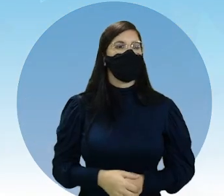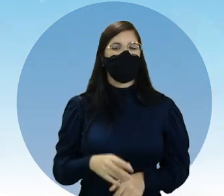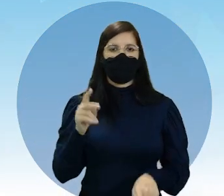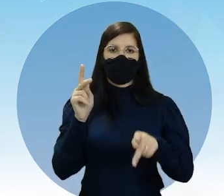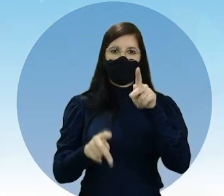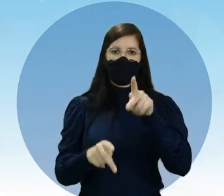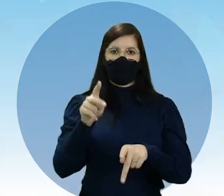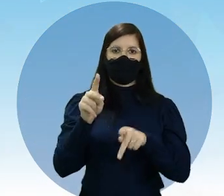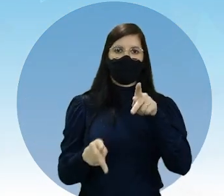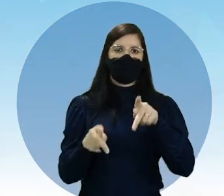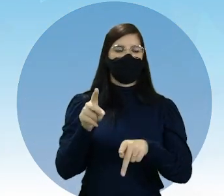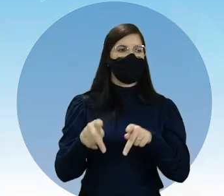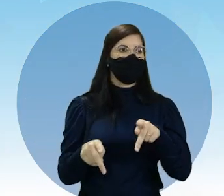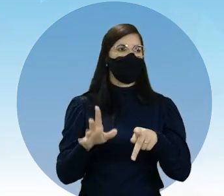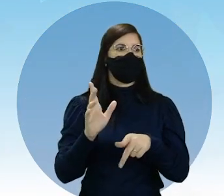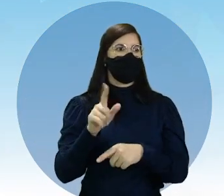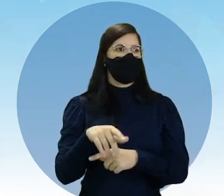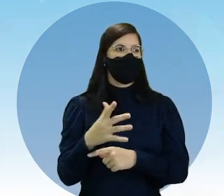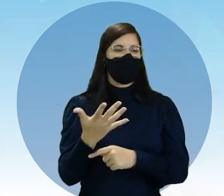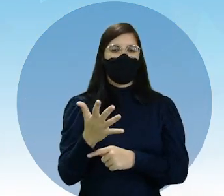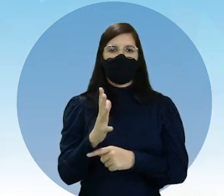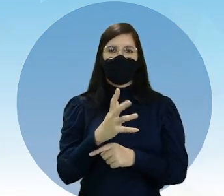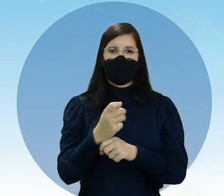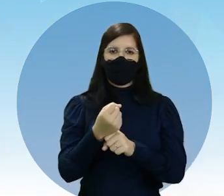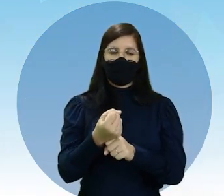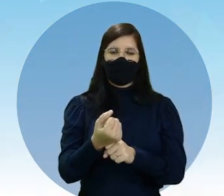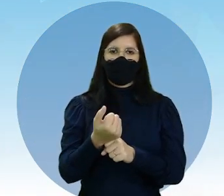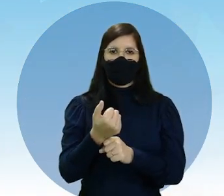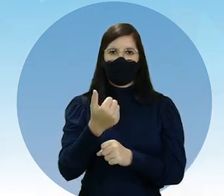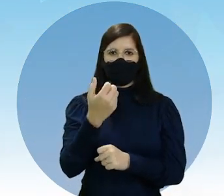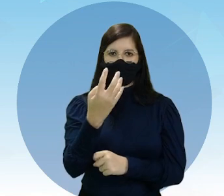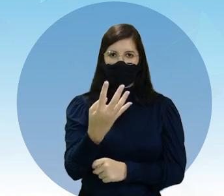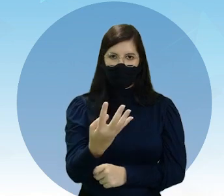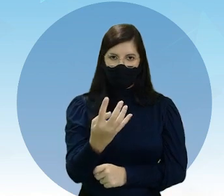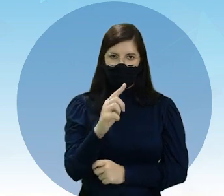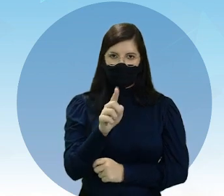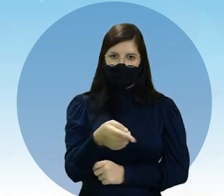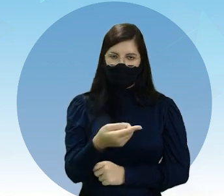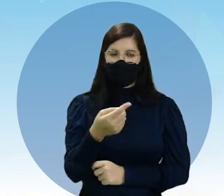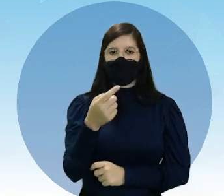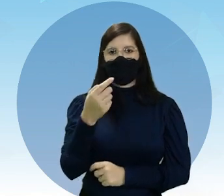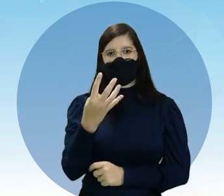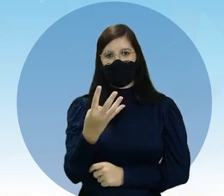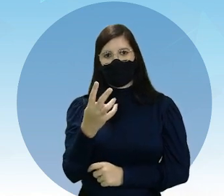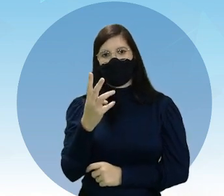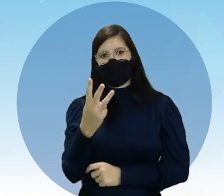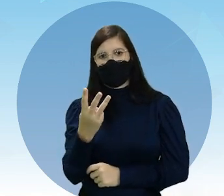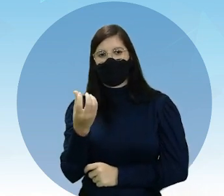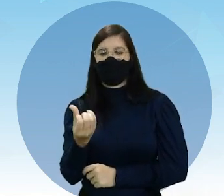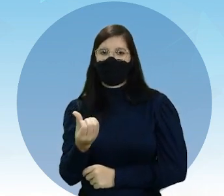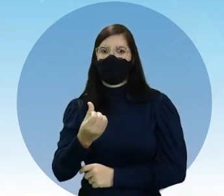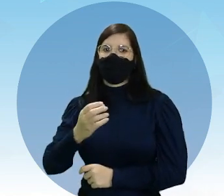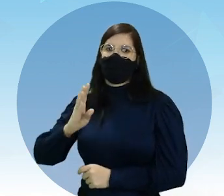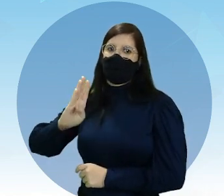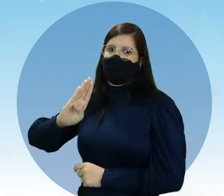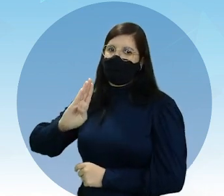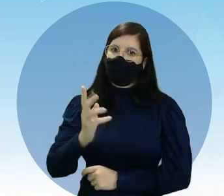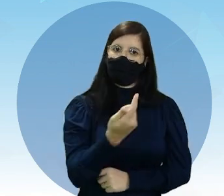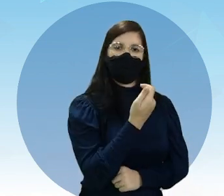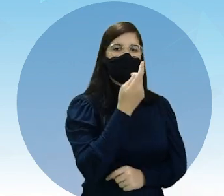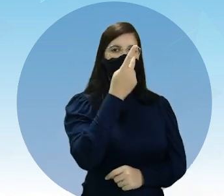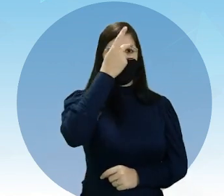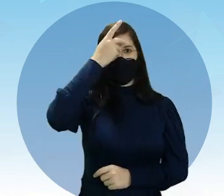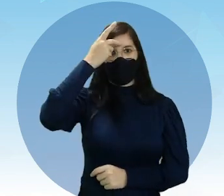população ali do continente ela vai ser estimada em 4,436 bilhões de